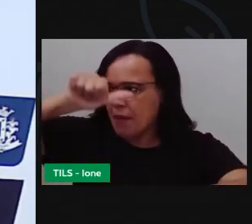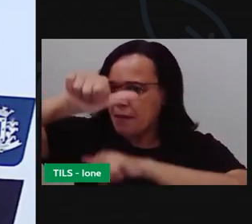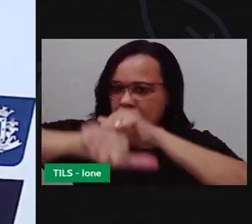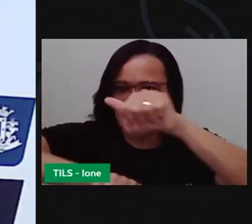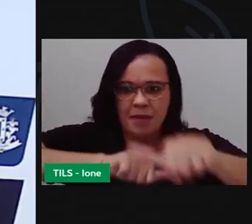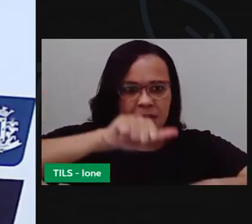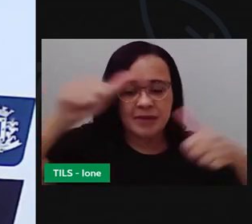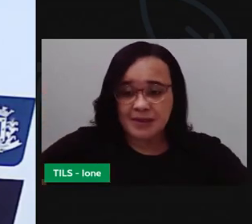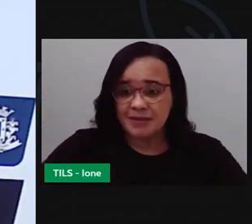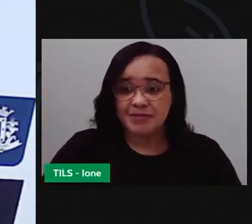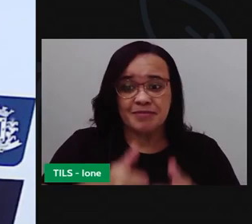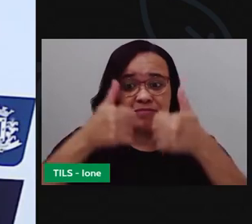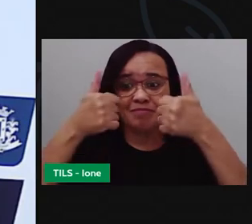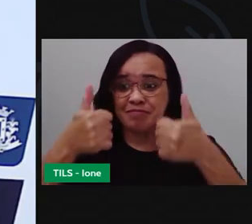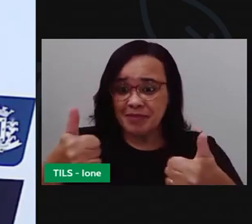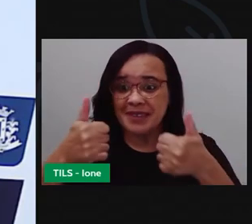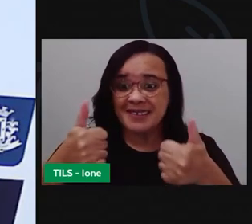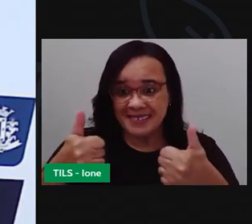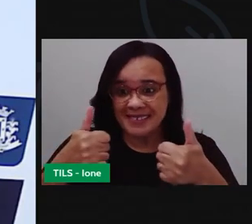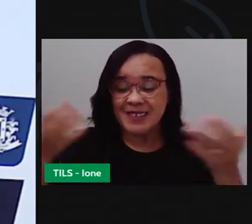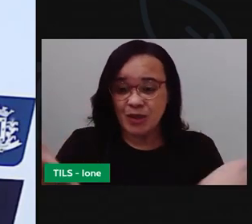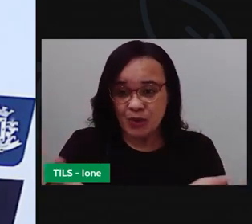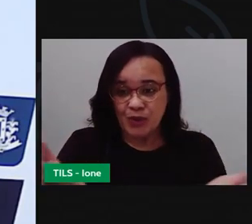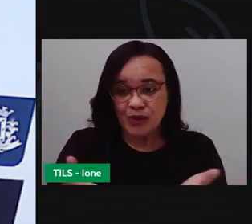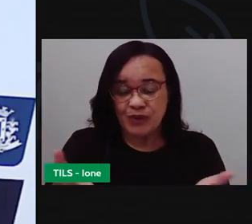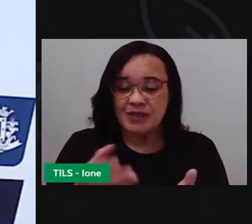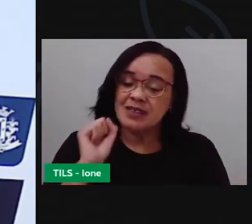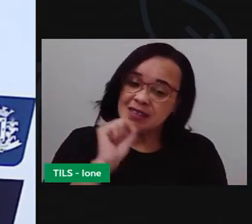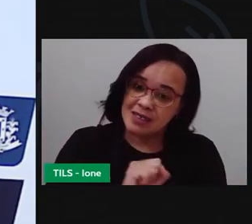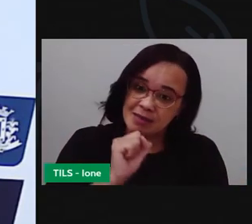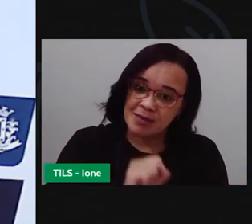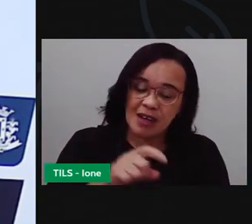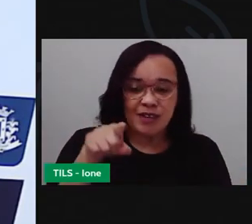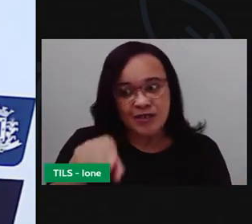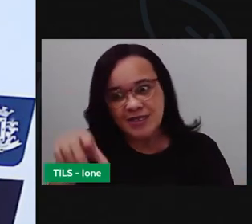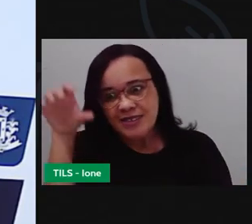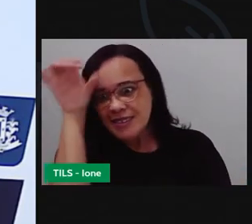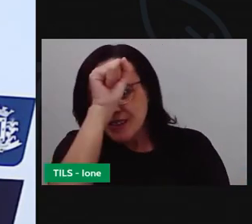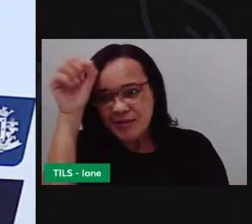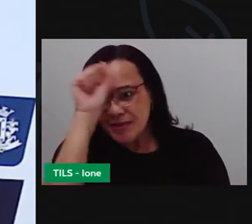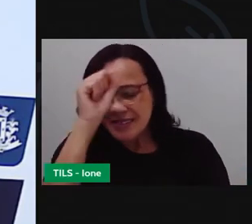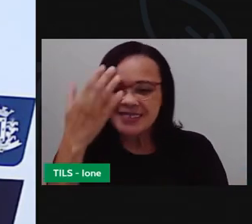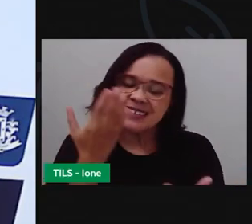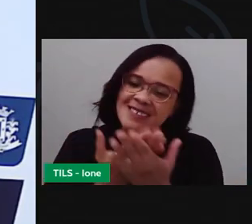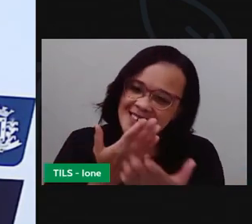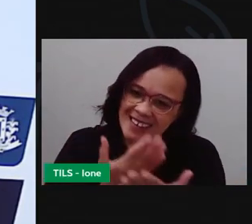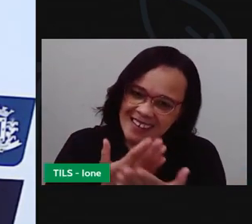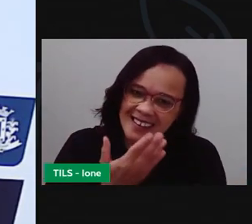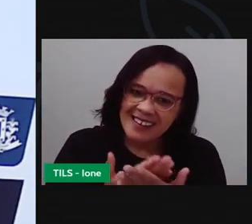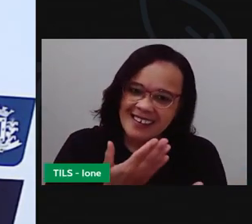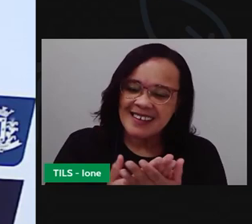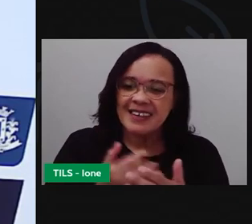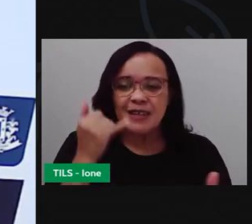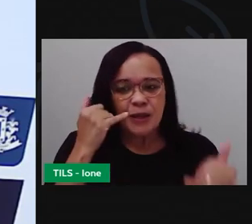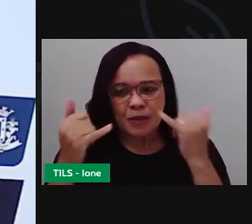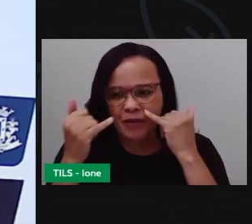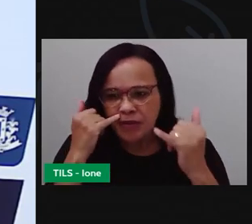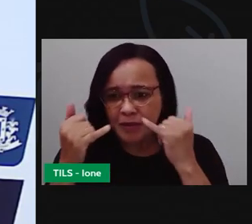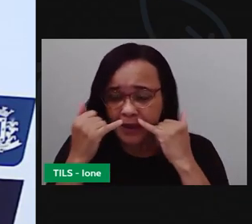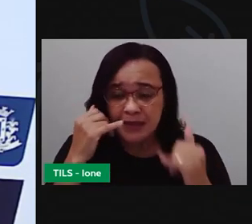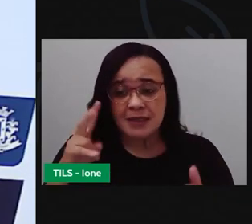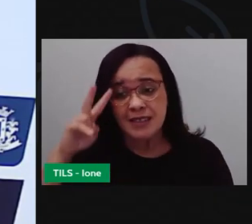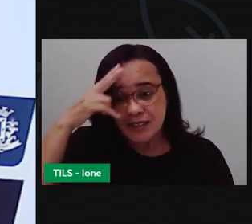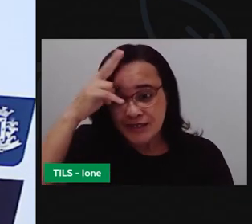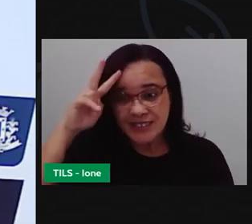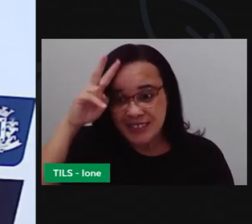melhorias. Espero que você tenha aprendido bastante nessa nossa aula, tenha conhecido mais sobre a história do Centro de Abastecimento.